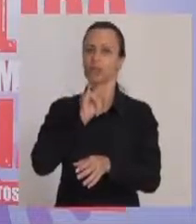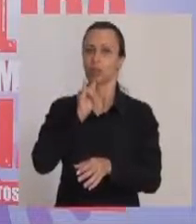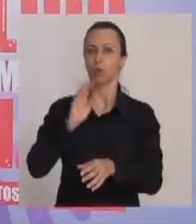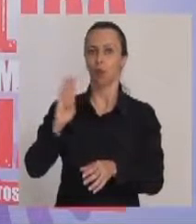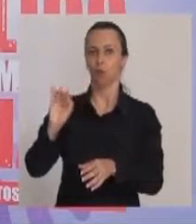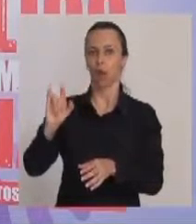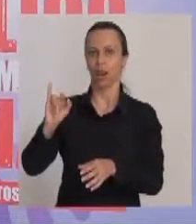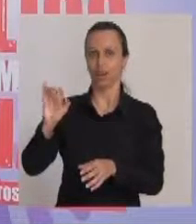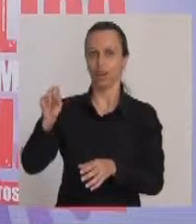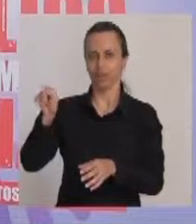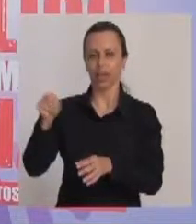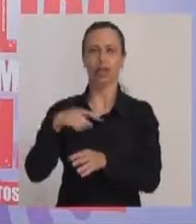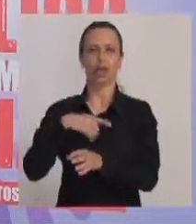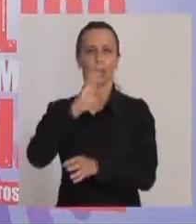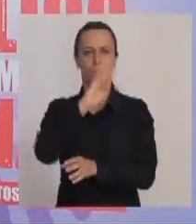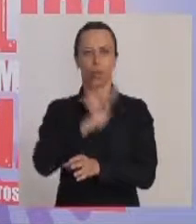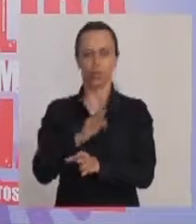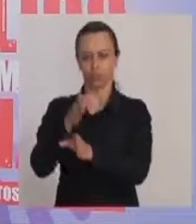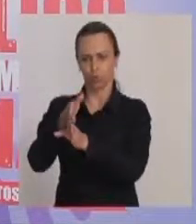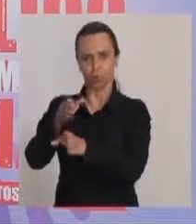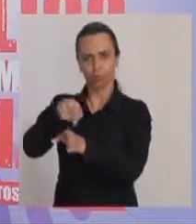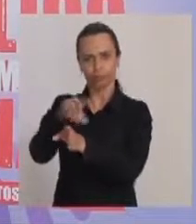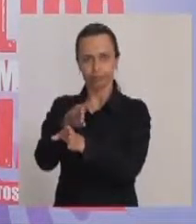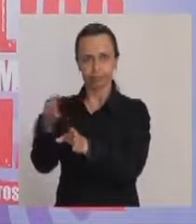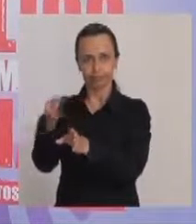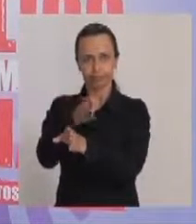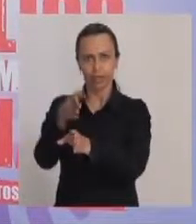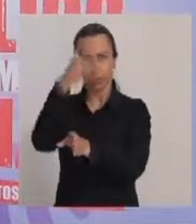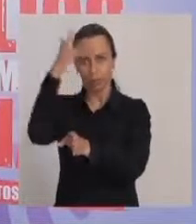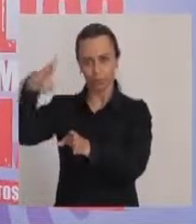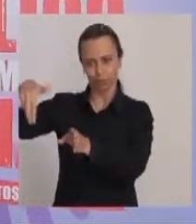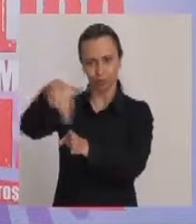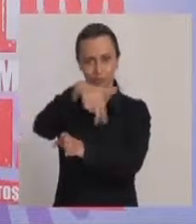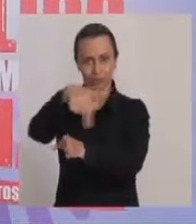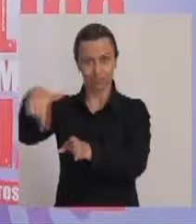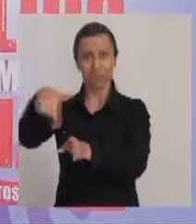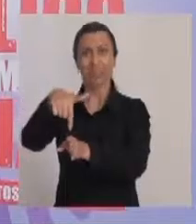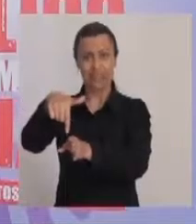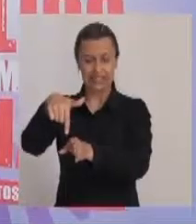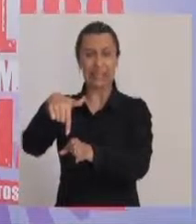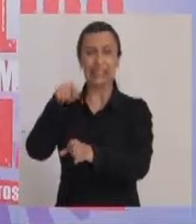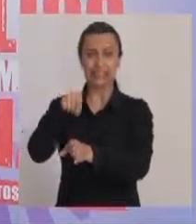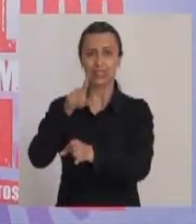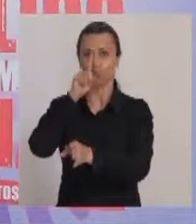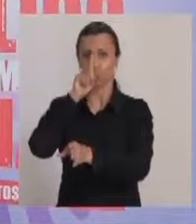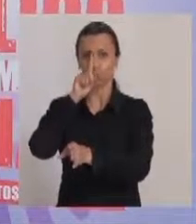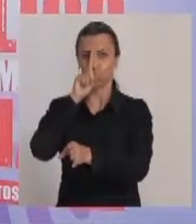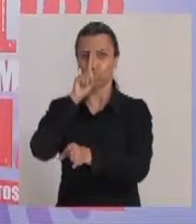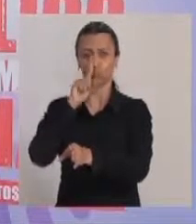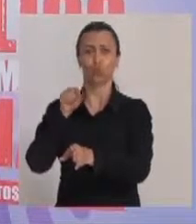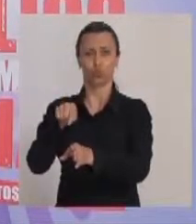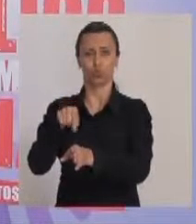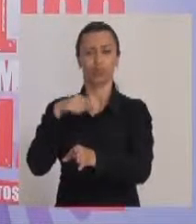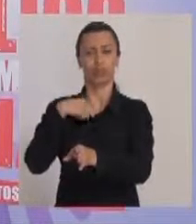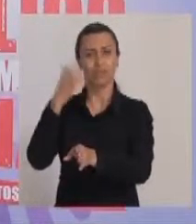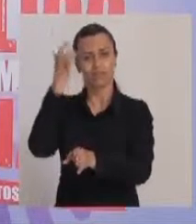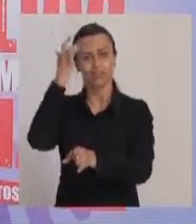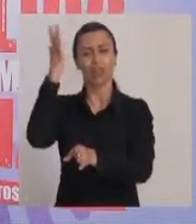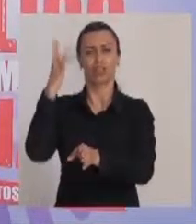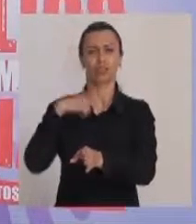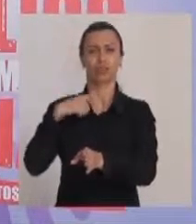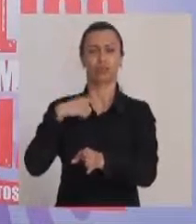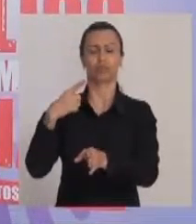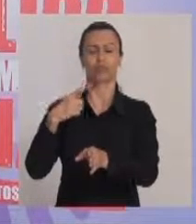estrangeiros as pessoas que entram no Brasil, a fronteira do Brasil com a Bolívia então essas pessoas são muito vulneráveis e aí é o espaço onde